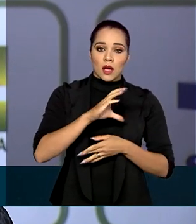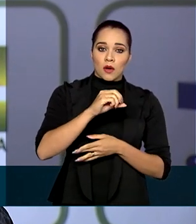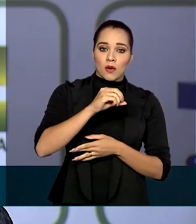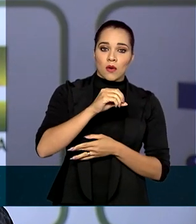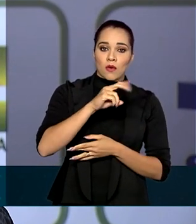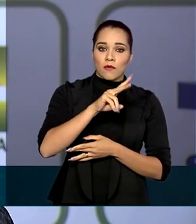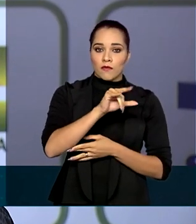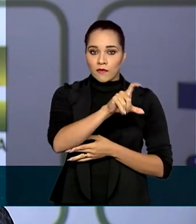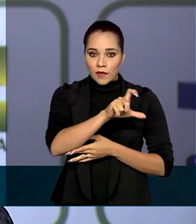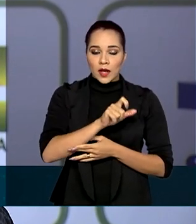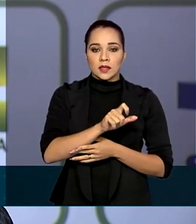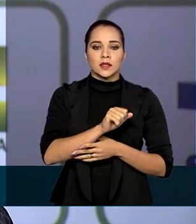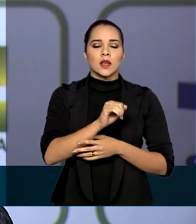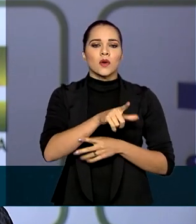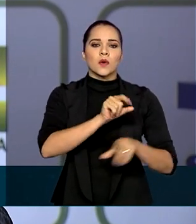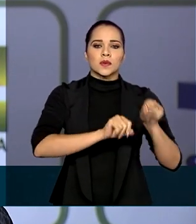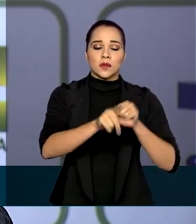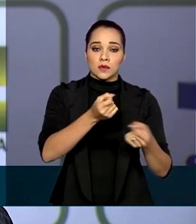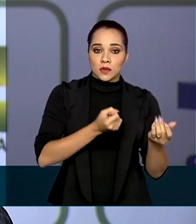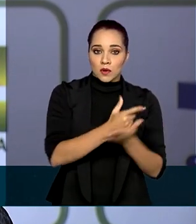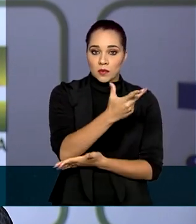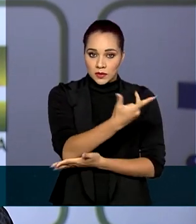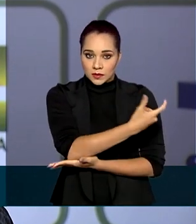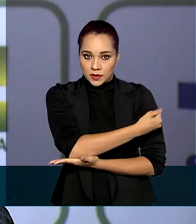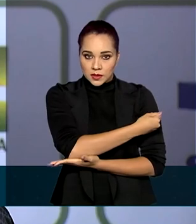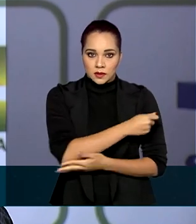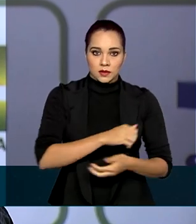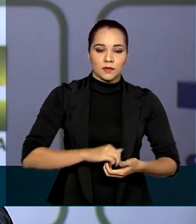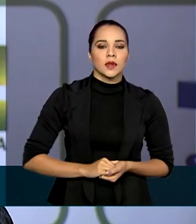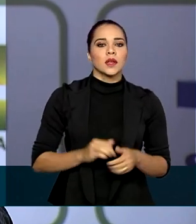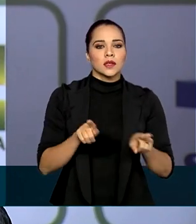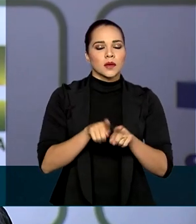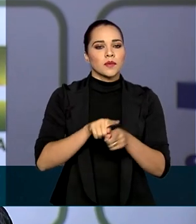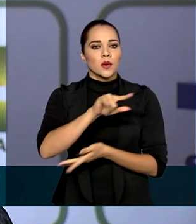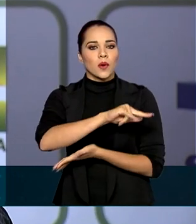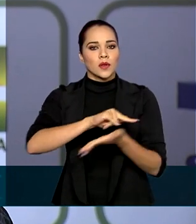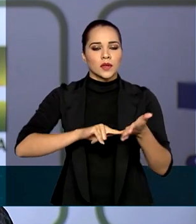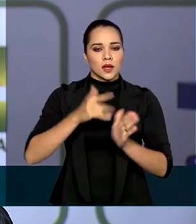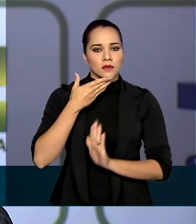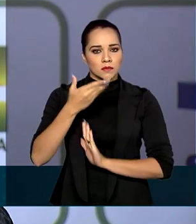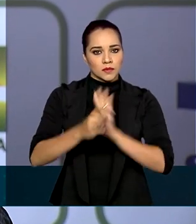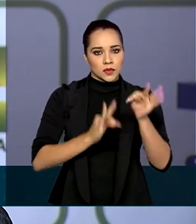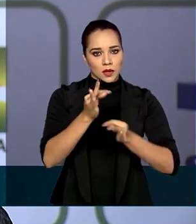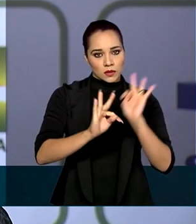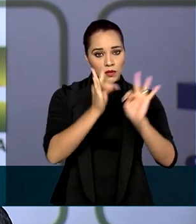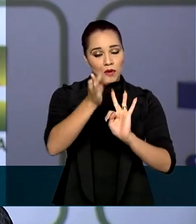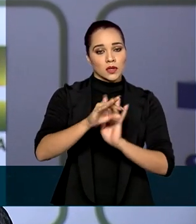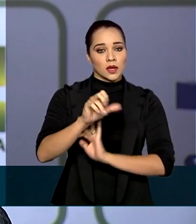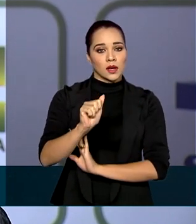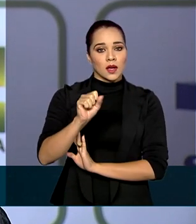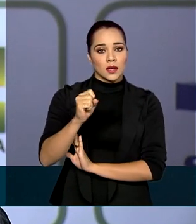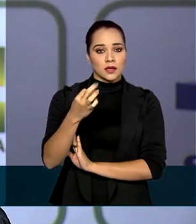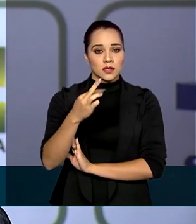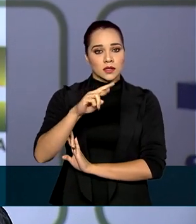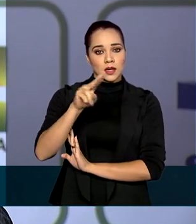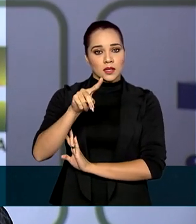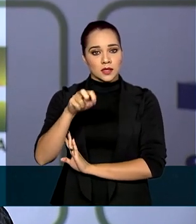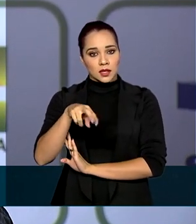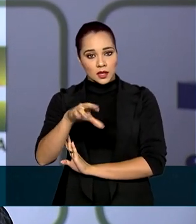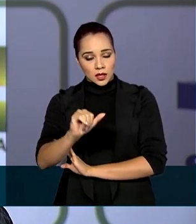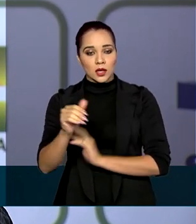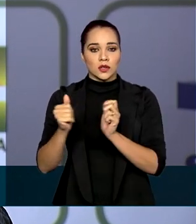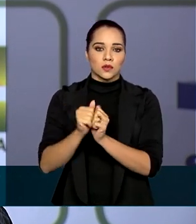Facility, com opção de compra de vacinas, e o contrato de encomenda tecnológica AstraZeneca Oxford,